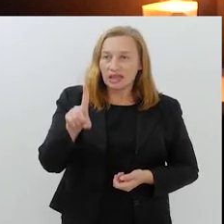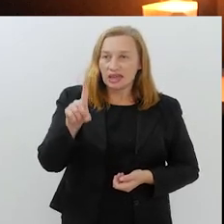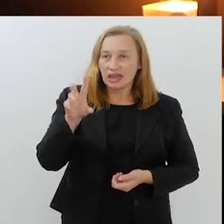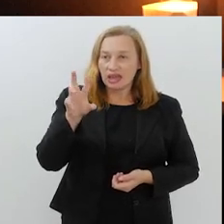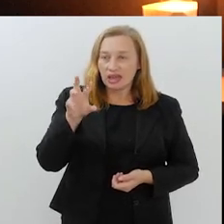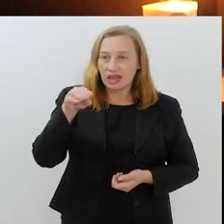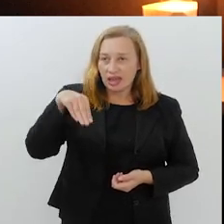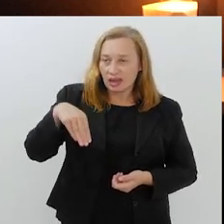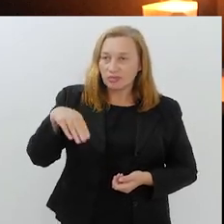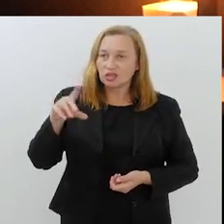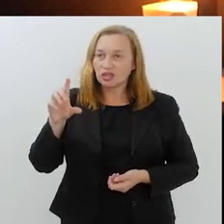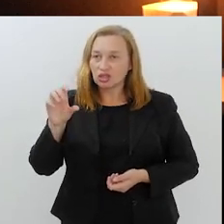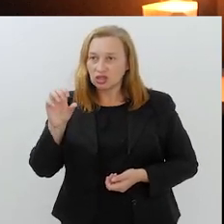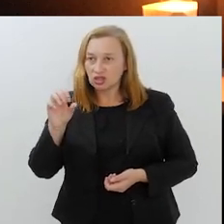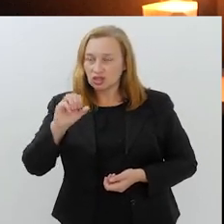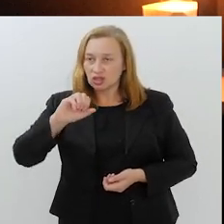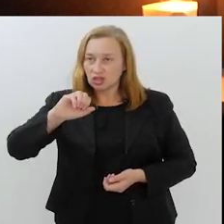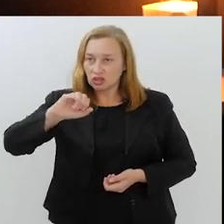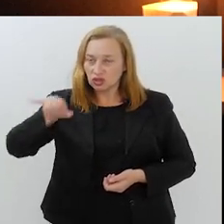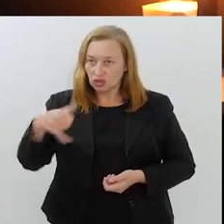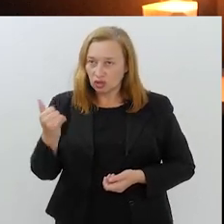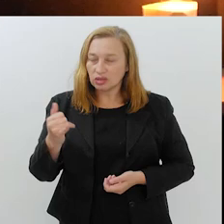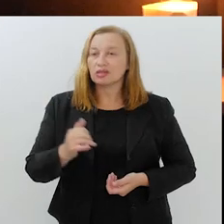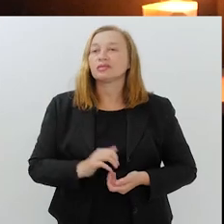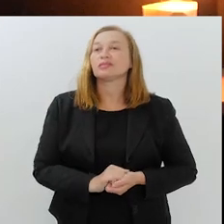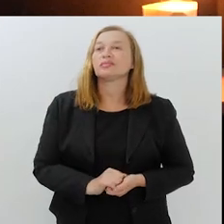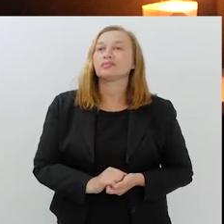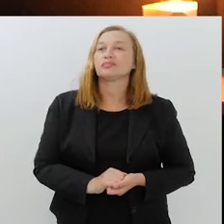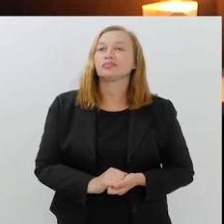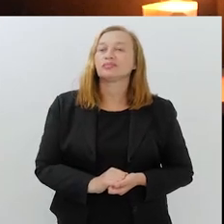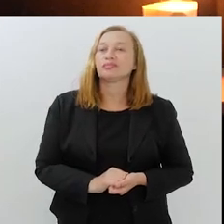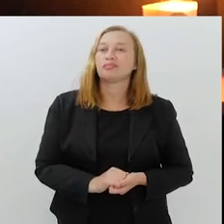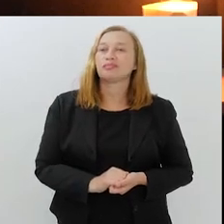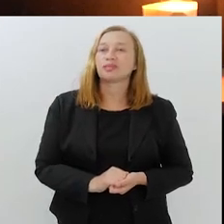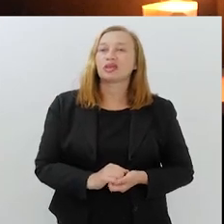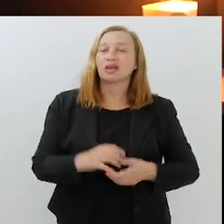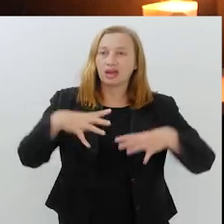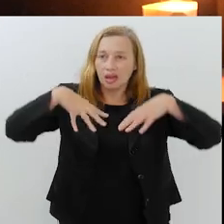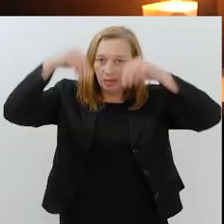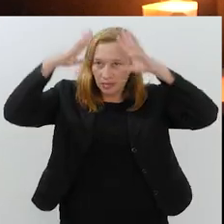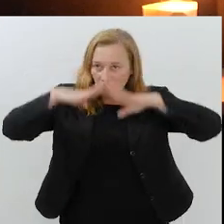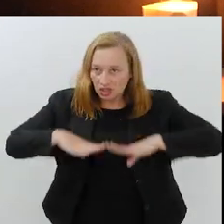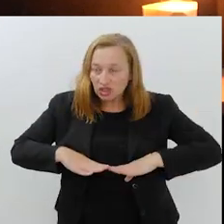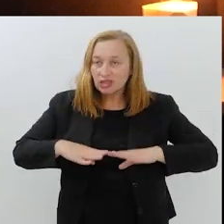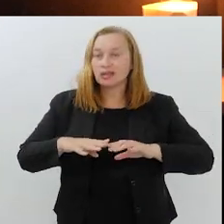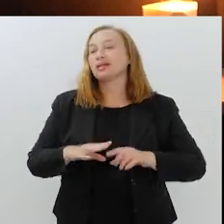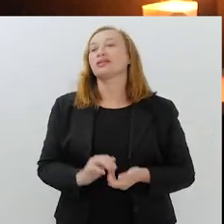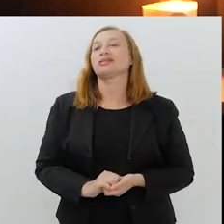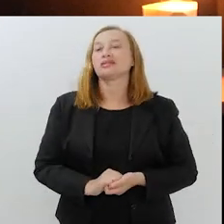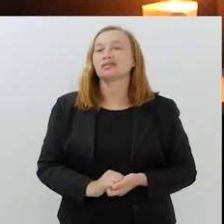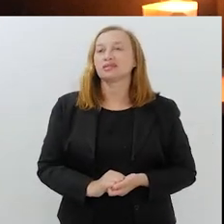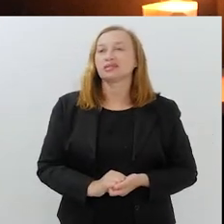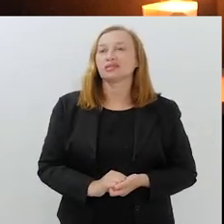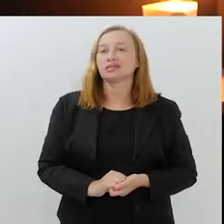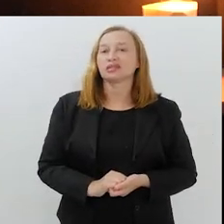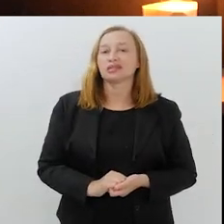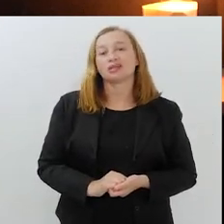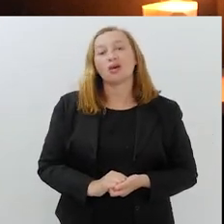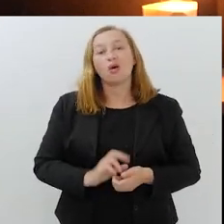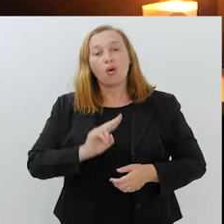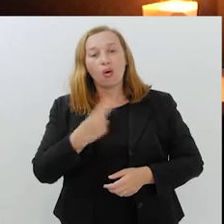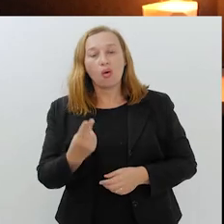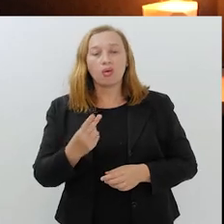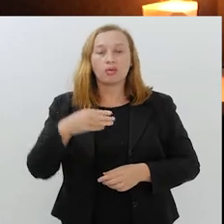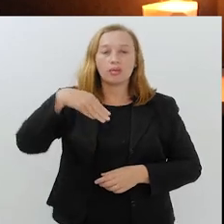Arroba SBMRJ, que é a sigla de Sociedade Beneficiente Muçulmana do Rio de Janeiro, né? Arroba SBMRJ Mesquita. Mas se você colocar